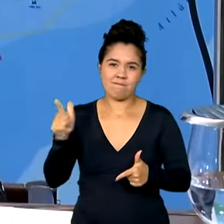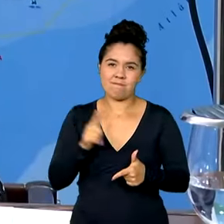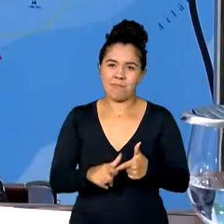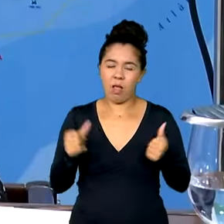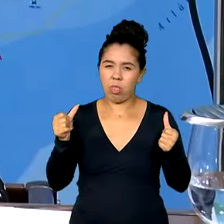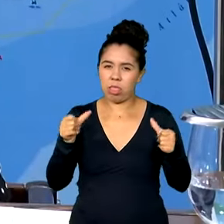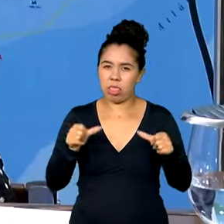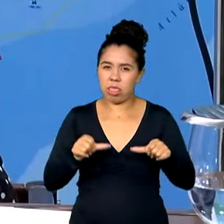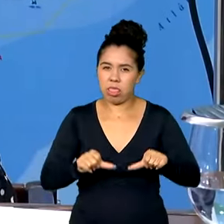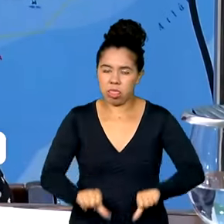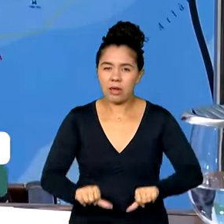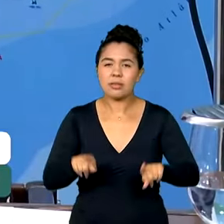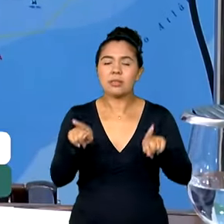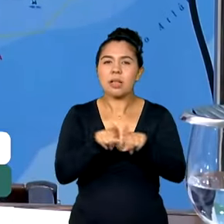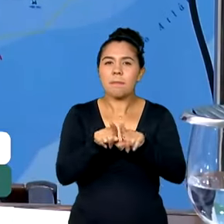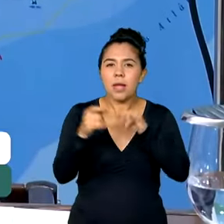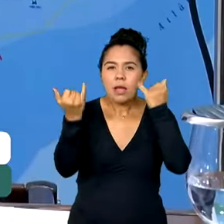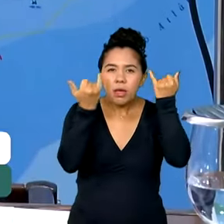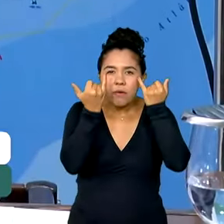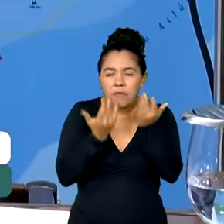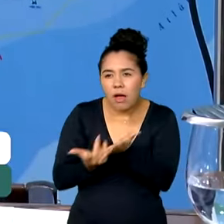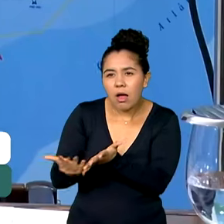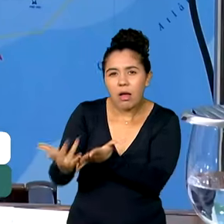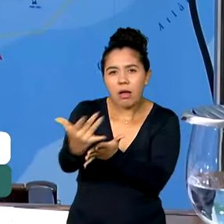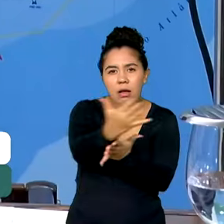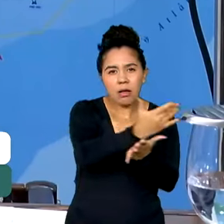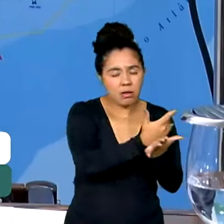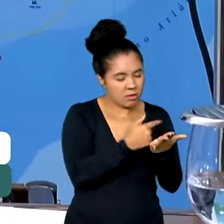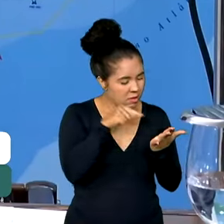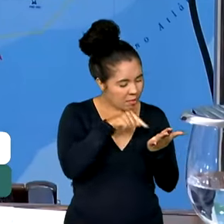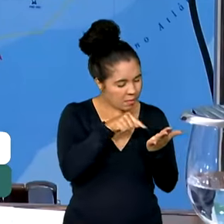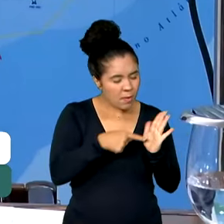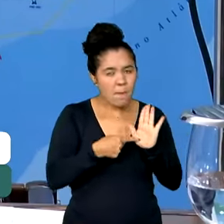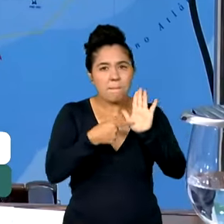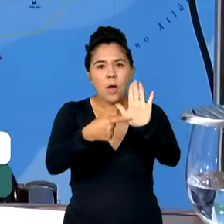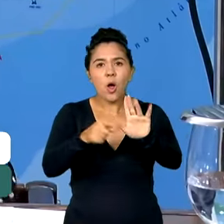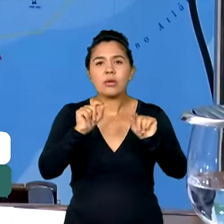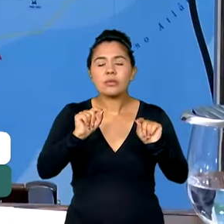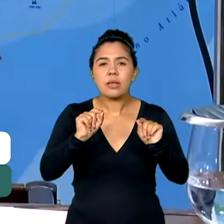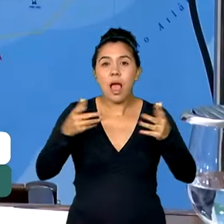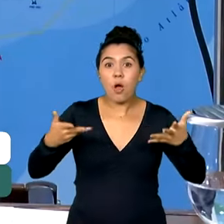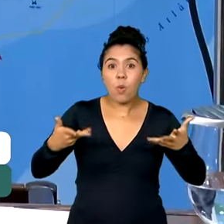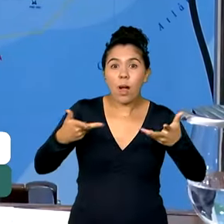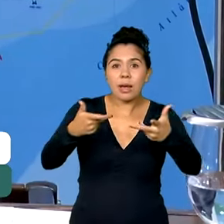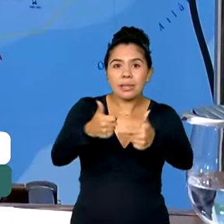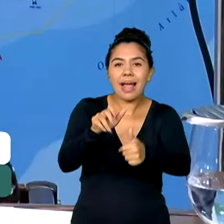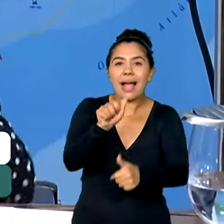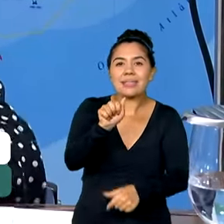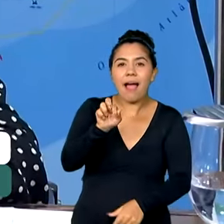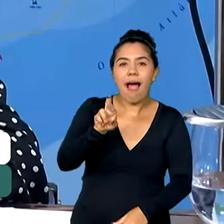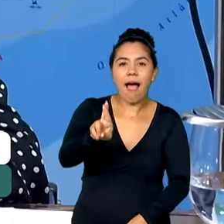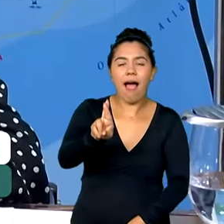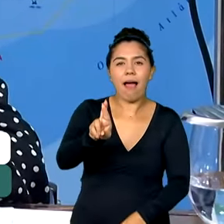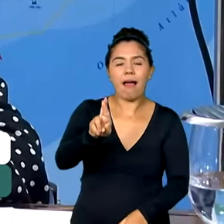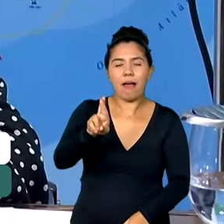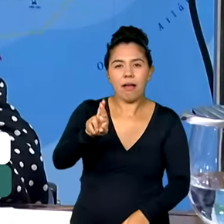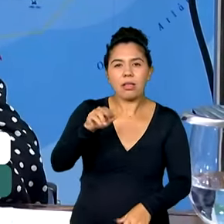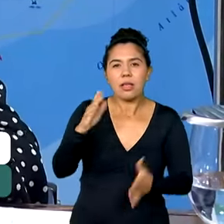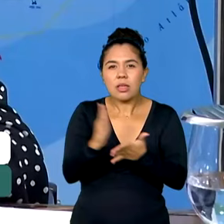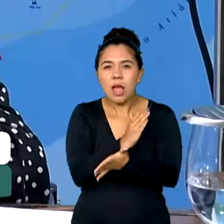também que apontam que a qualidade do ar nas áreas onde